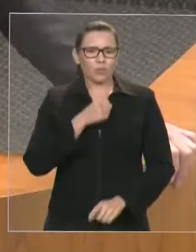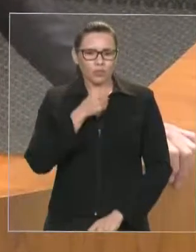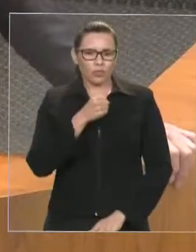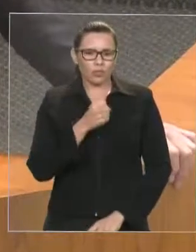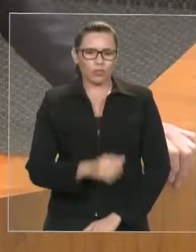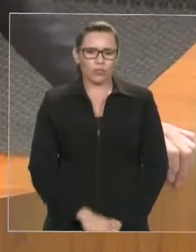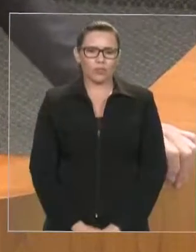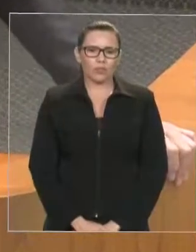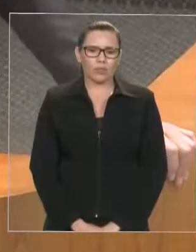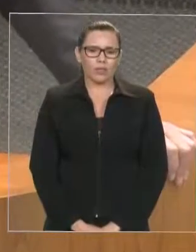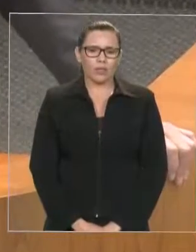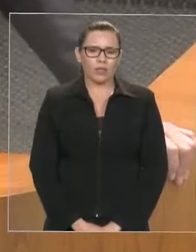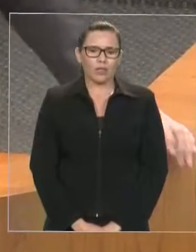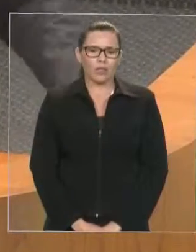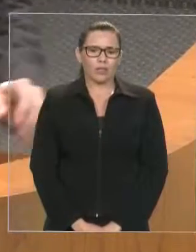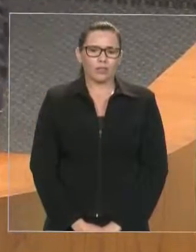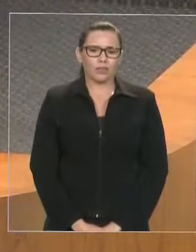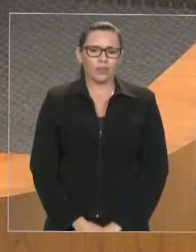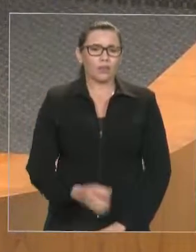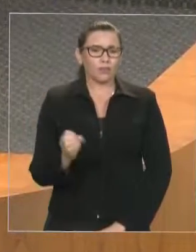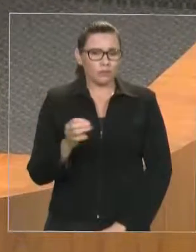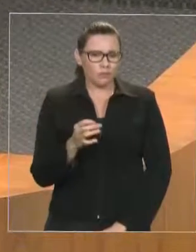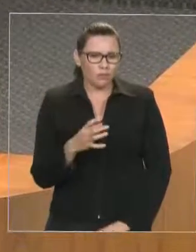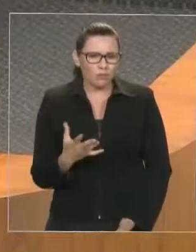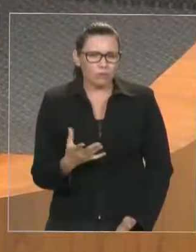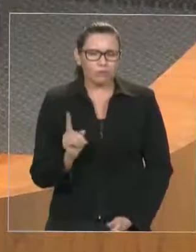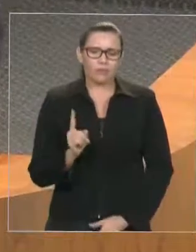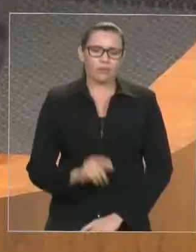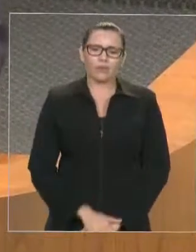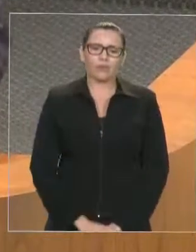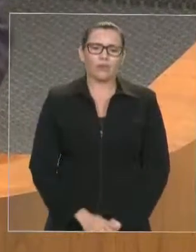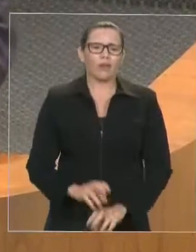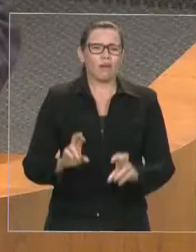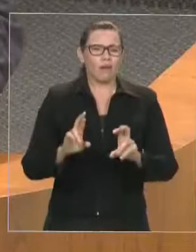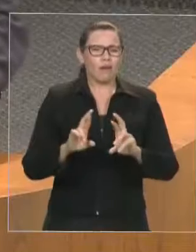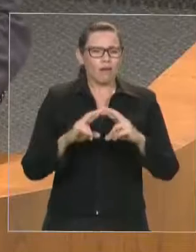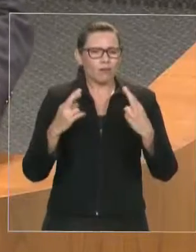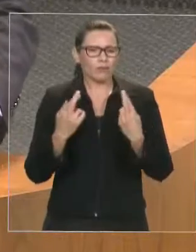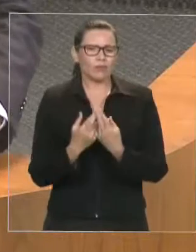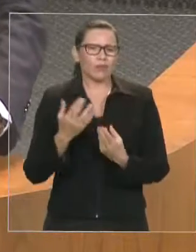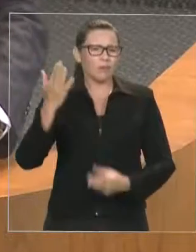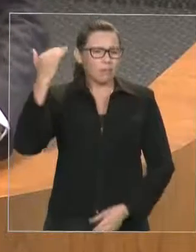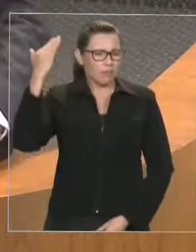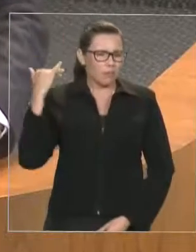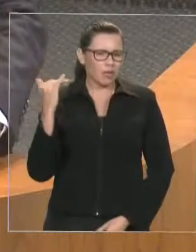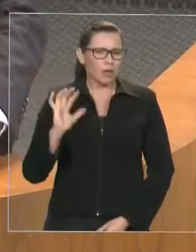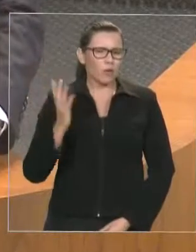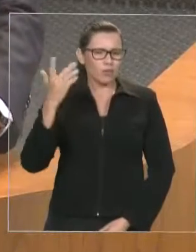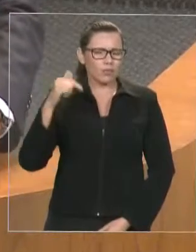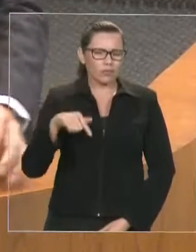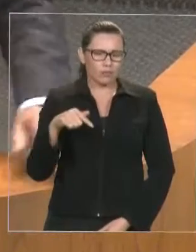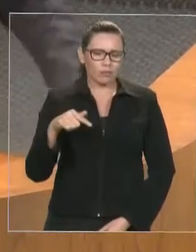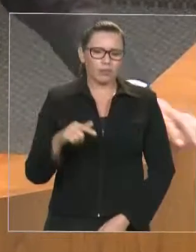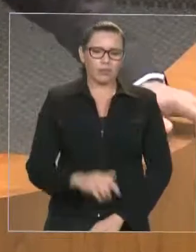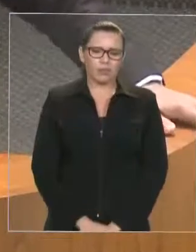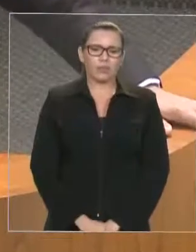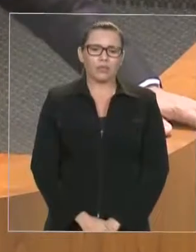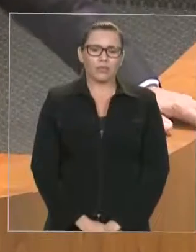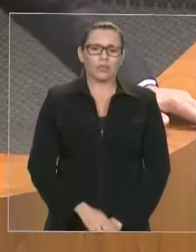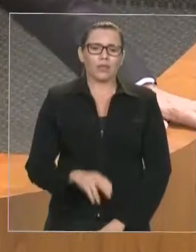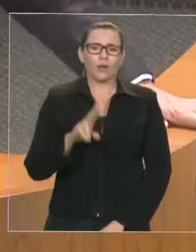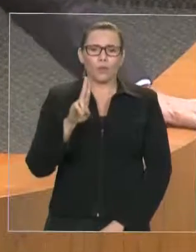inusitado. Em uma recente reunião que esta Casa patrocinou a nós, deputados, numa reunião da Unali,